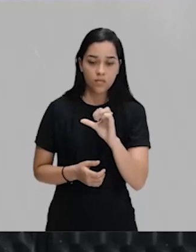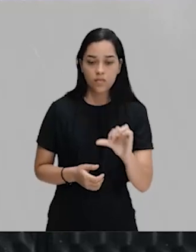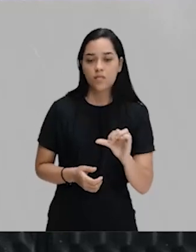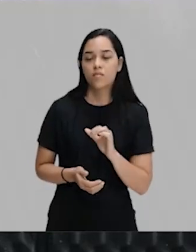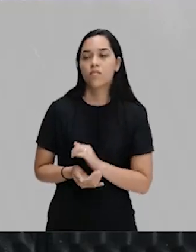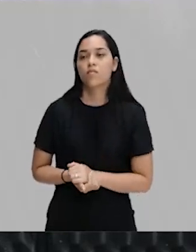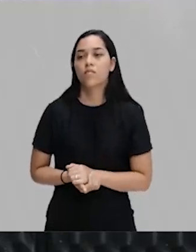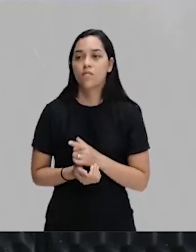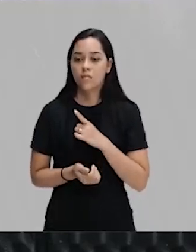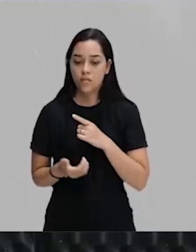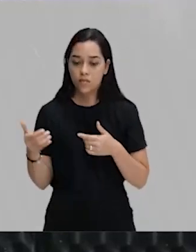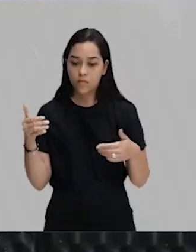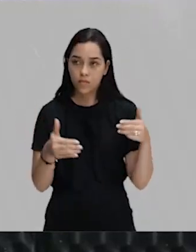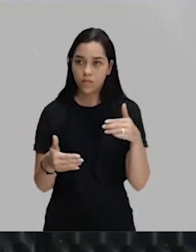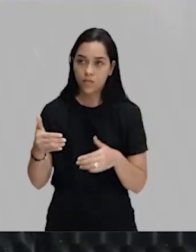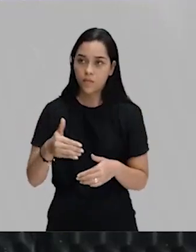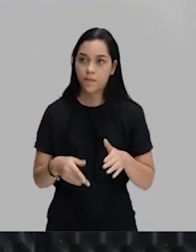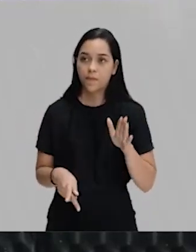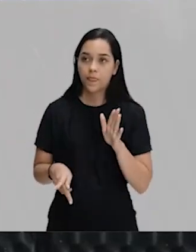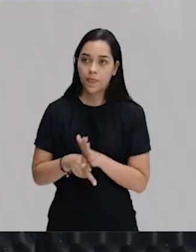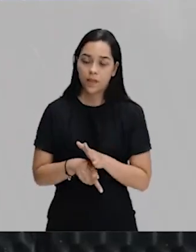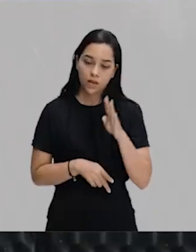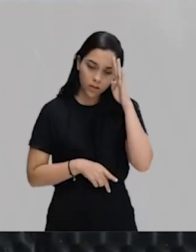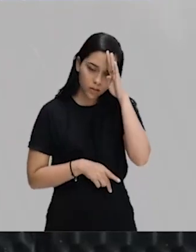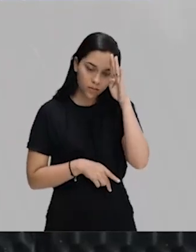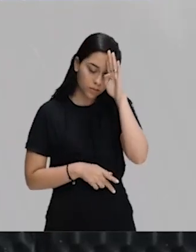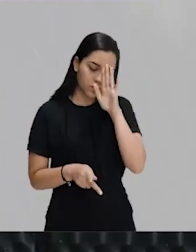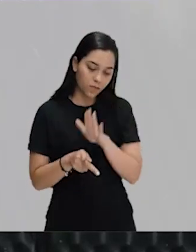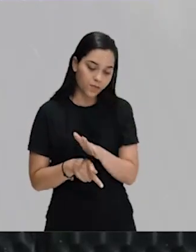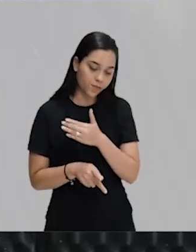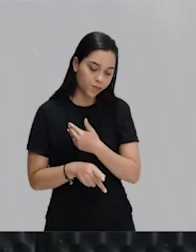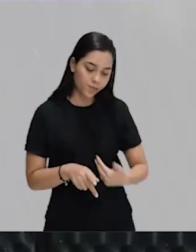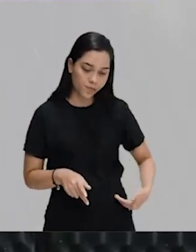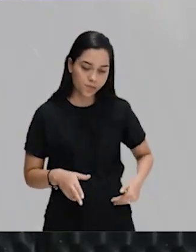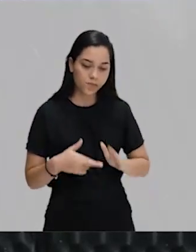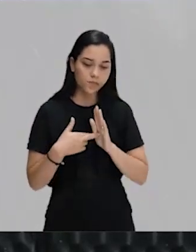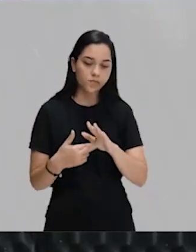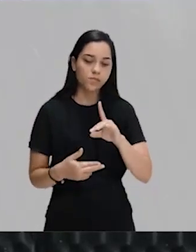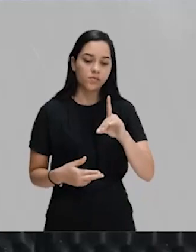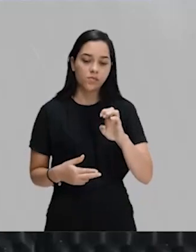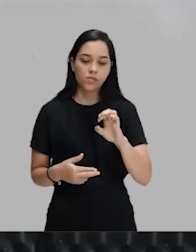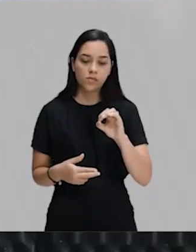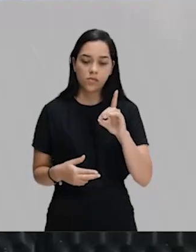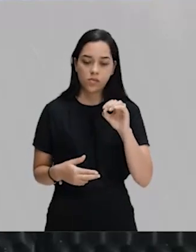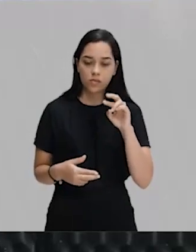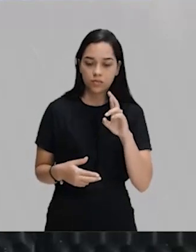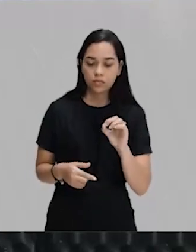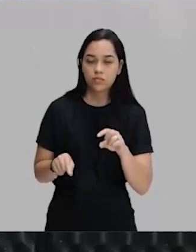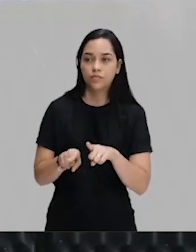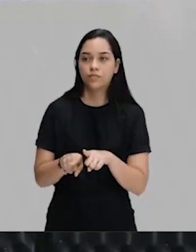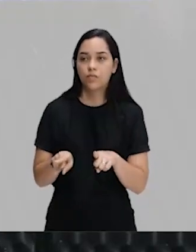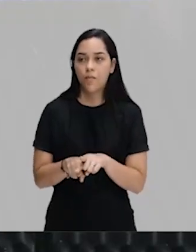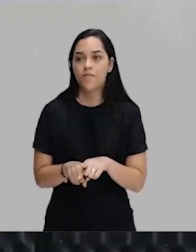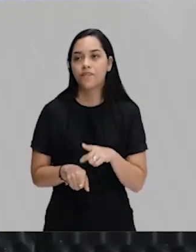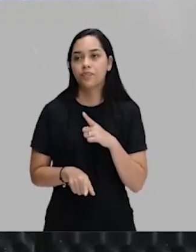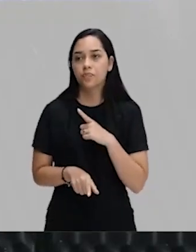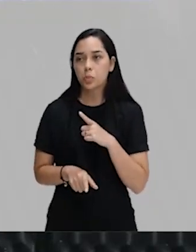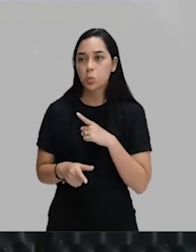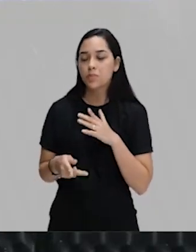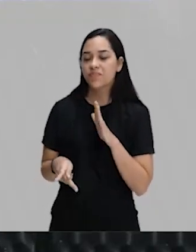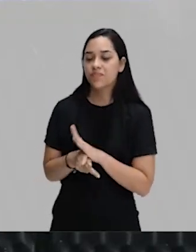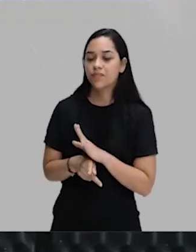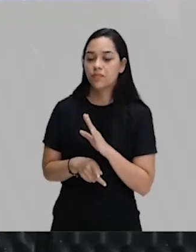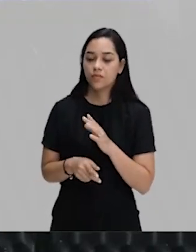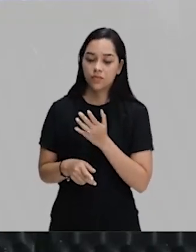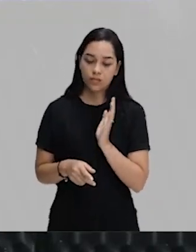Que tem uma participação direta desses militares do Exército representado pelo Deodoro e pelos setores da